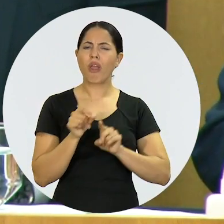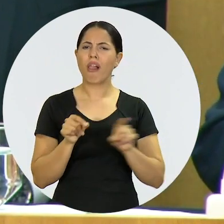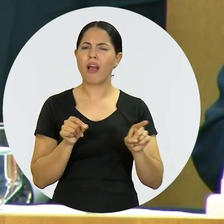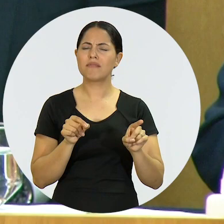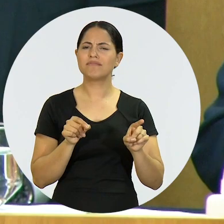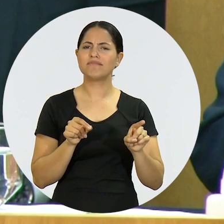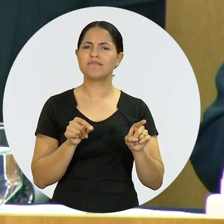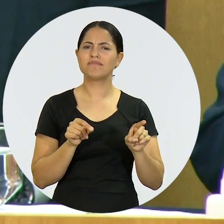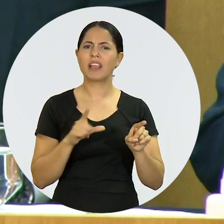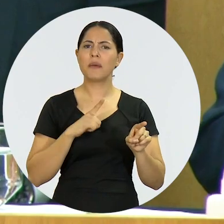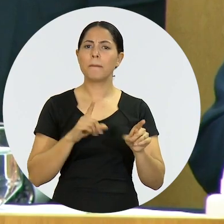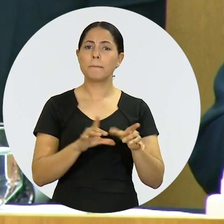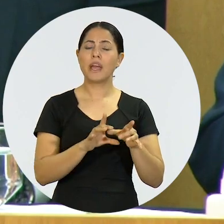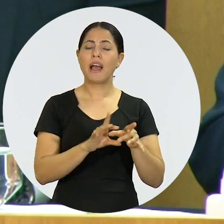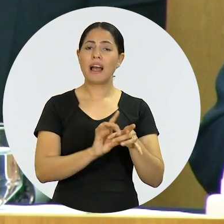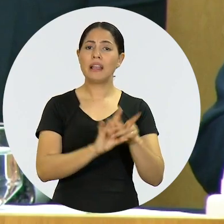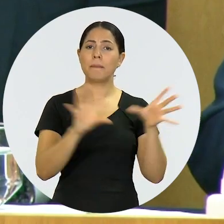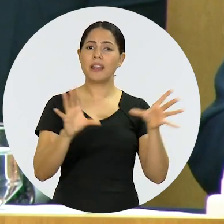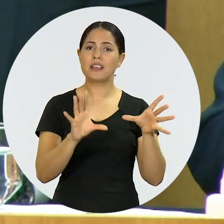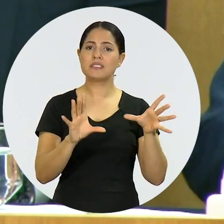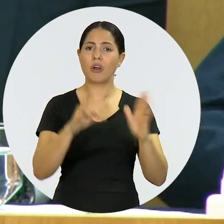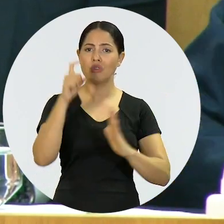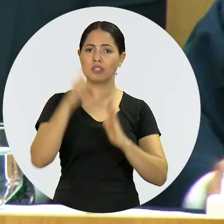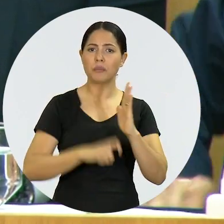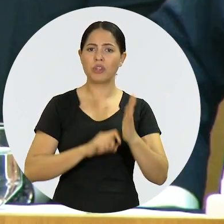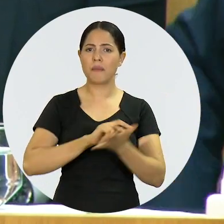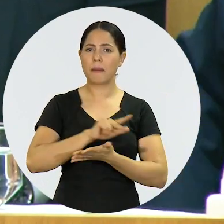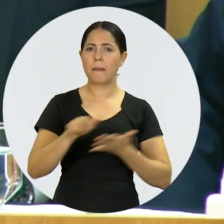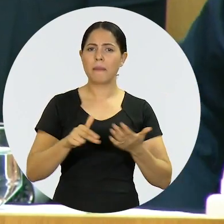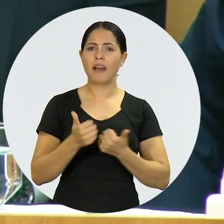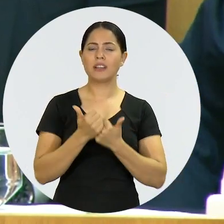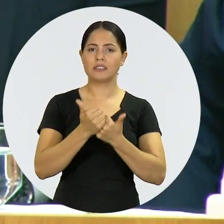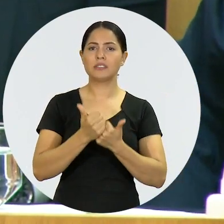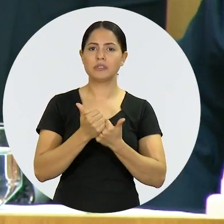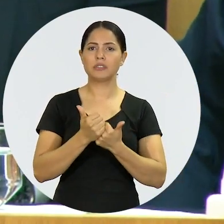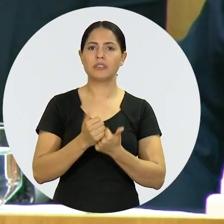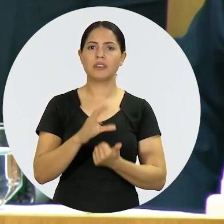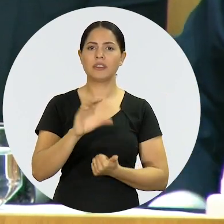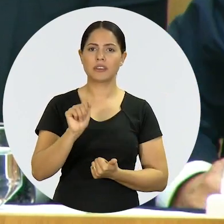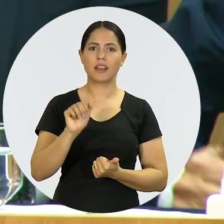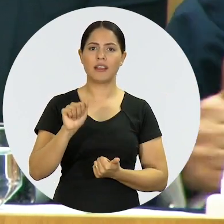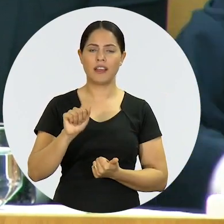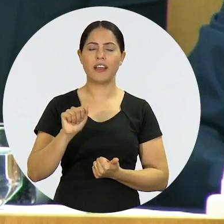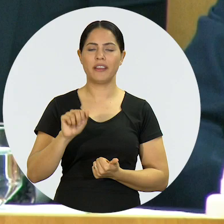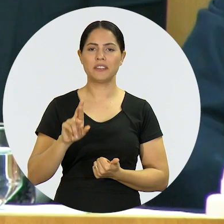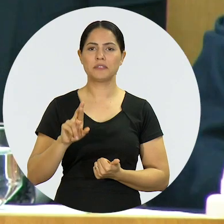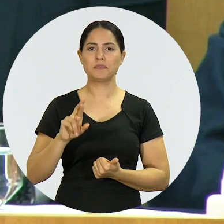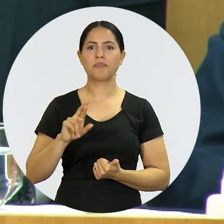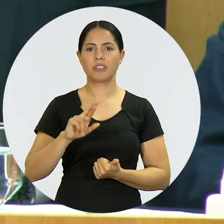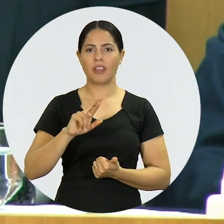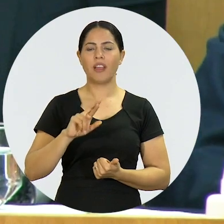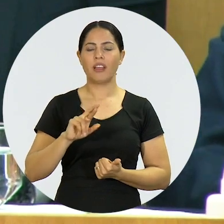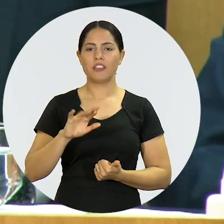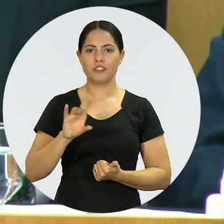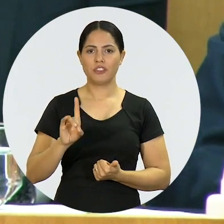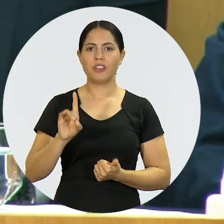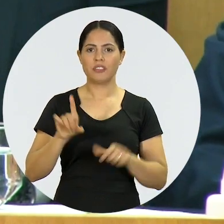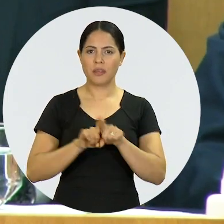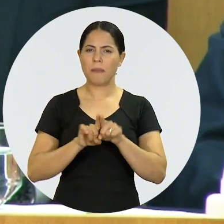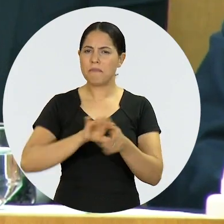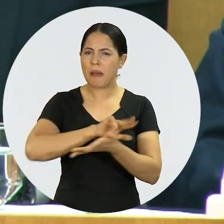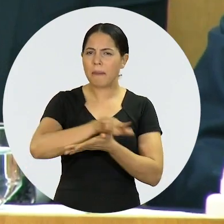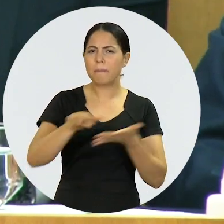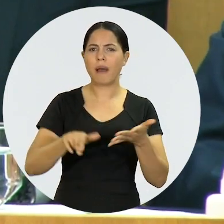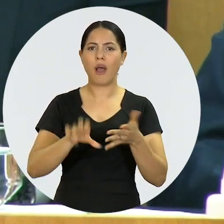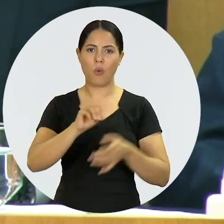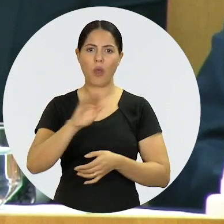e pleitear a imunidade tributária das caixas de assistência, porque poderia acabar, não somente com as